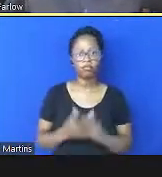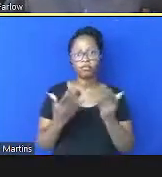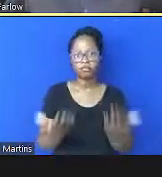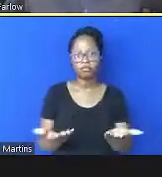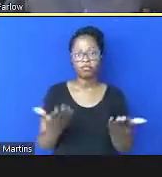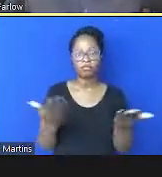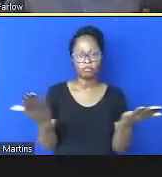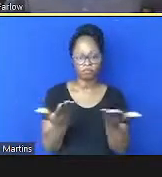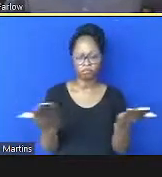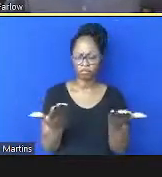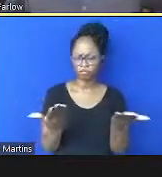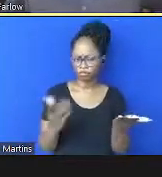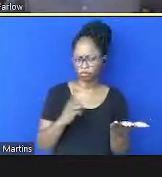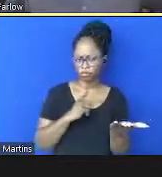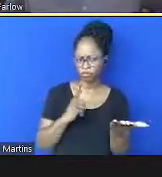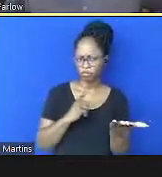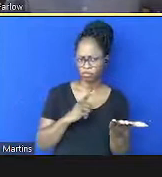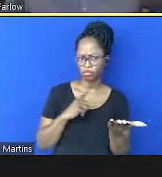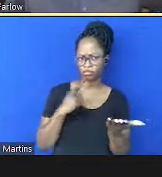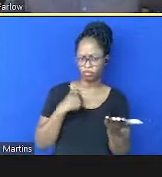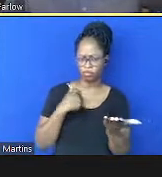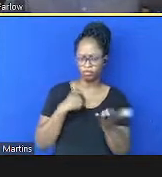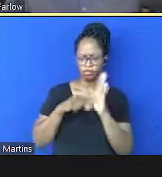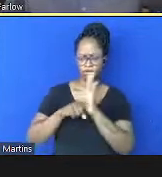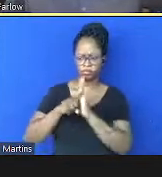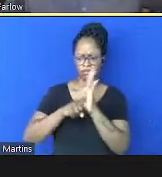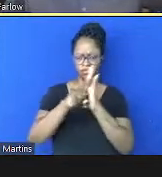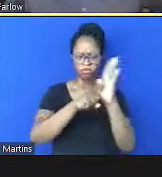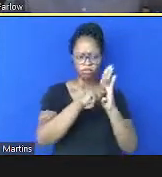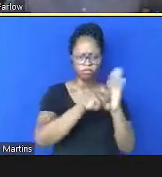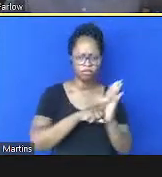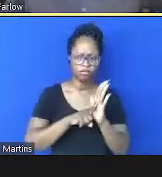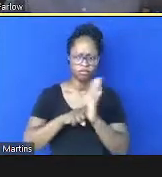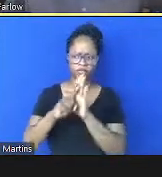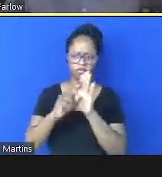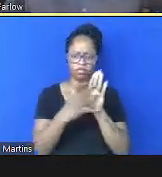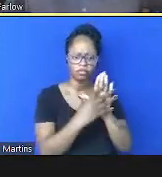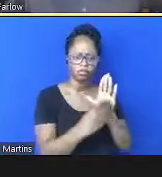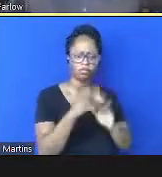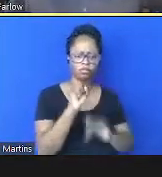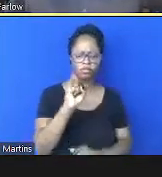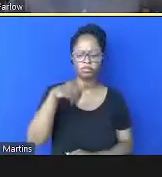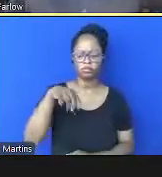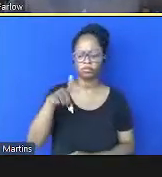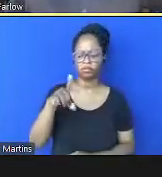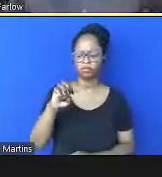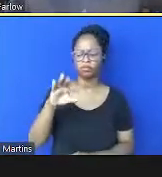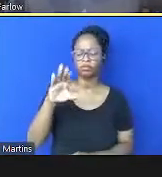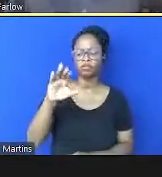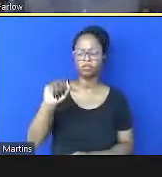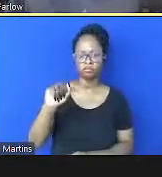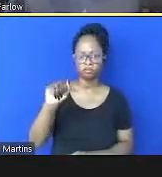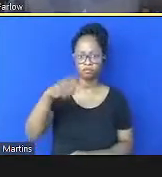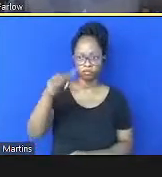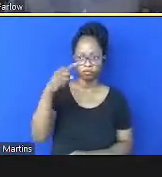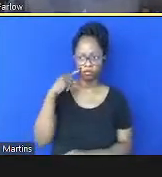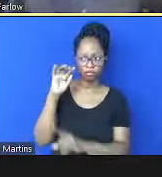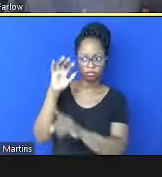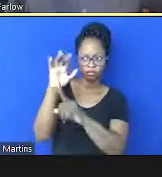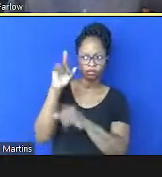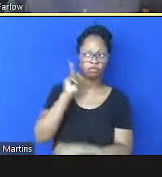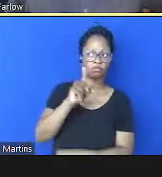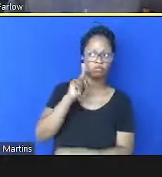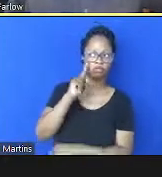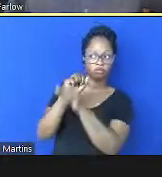nessa minha investigação de modelos sindêmicos a gente observa os impactos nos Estados Unidos da covid